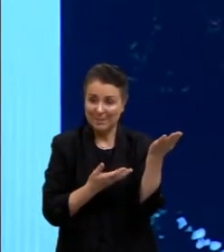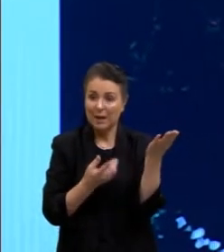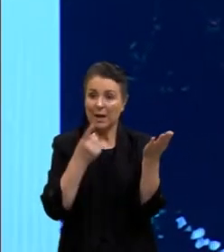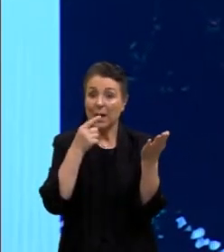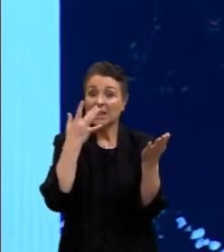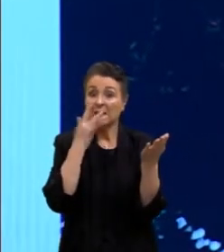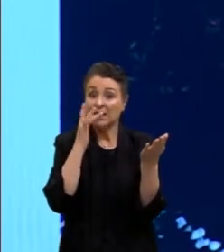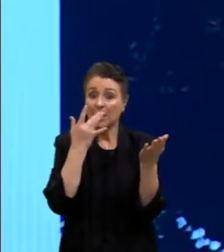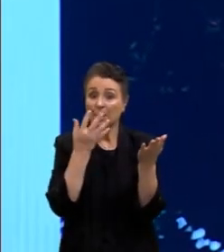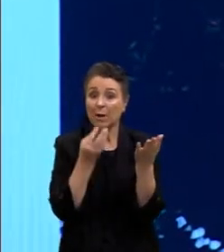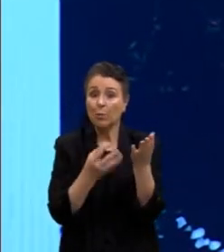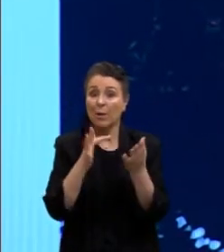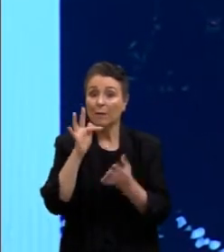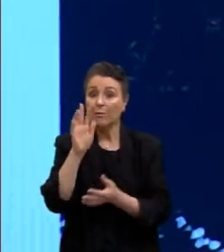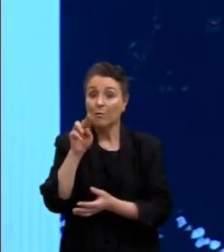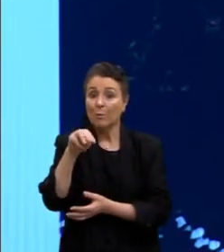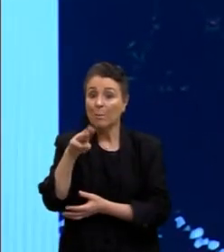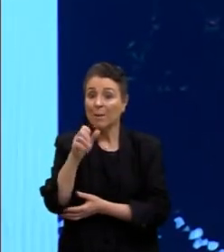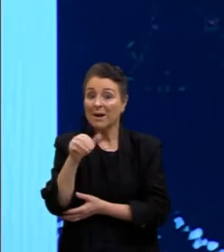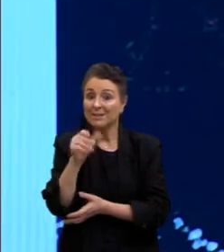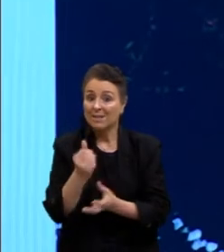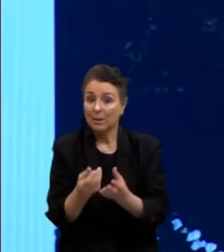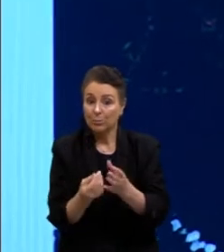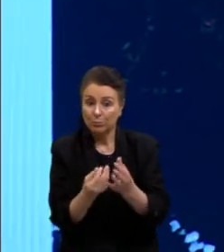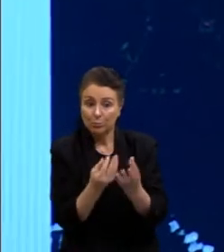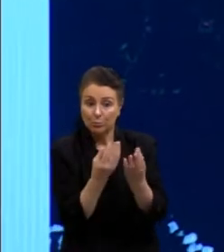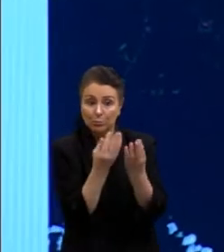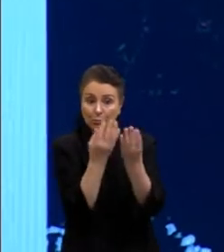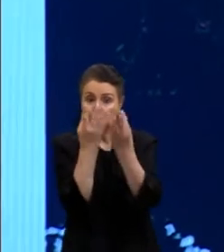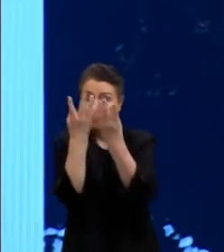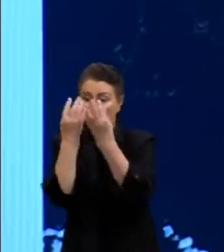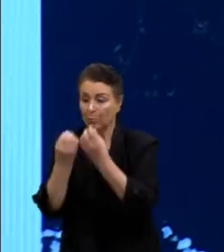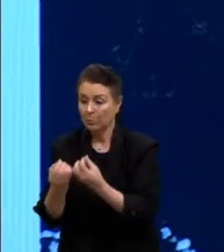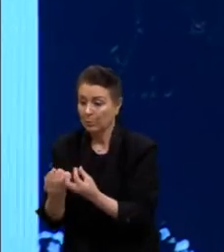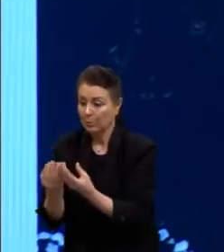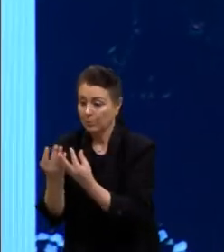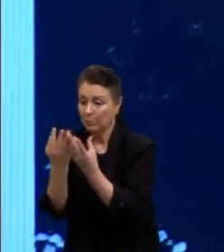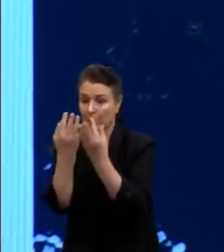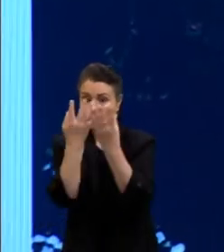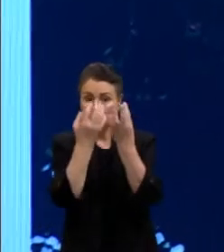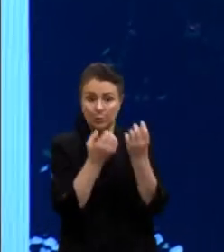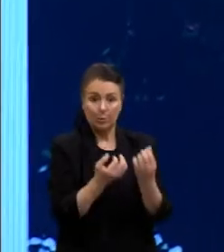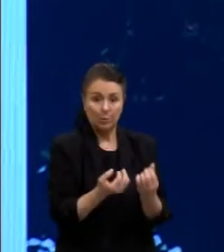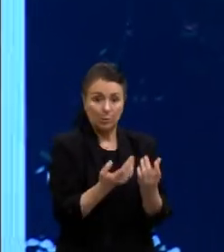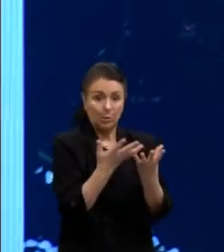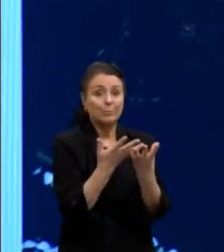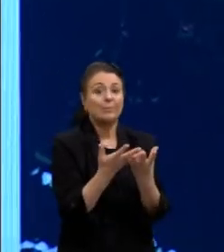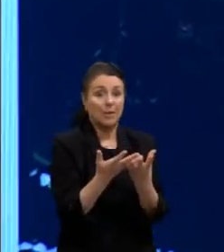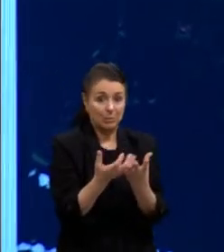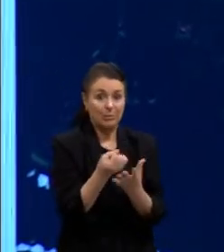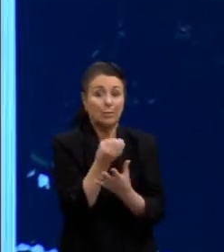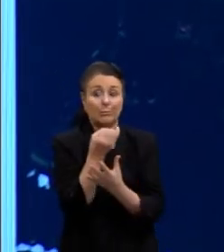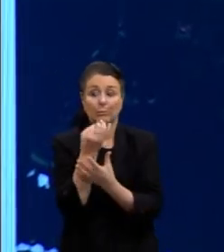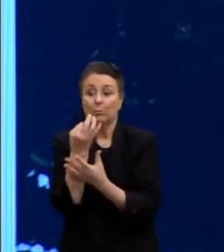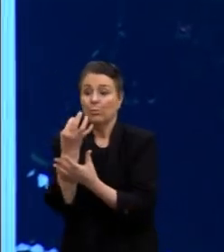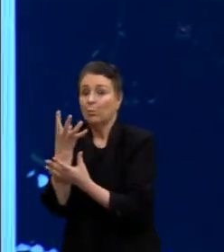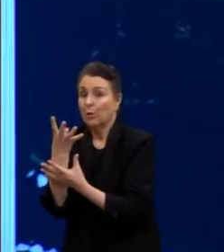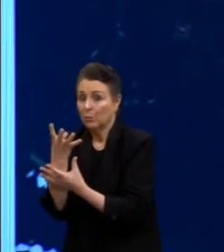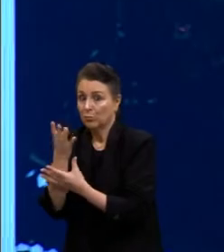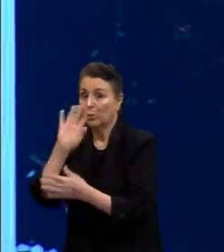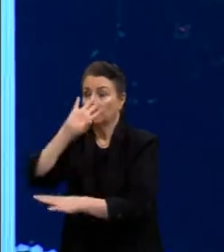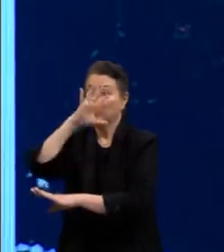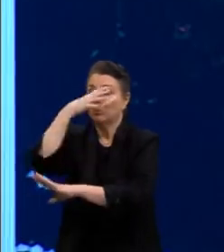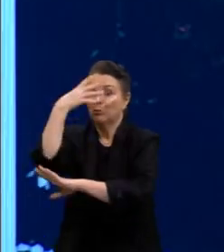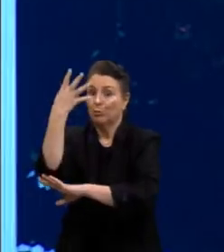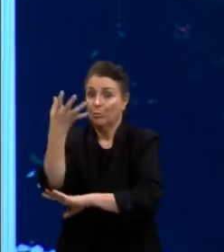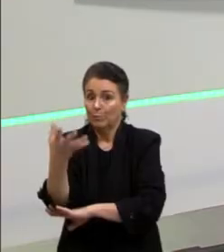né, essa mancha branca, né, a gente consegue quase que em tempo real pegar aí a quantidade de desmatamento que se tem, tá, pessoal?